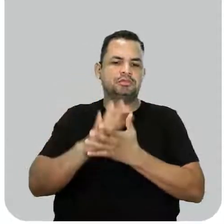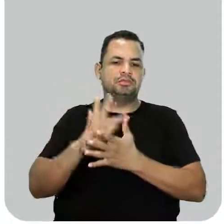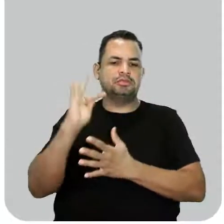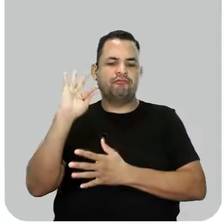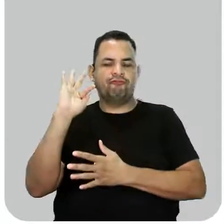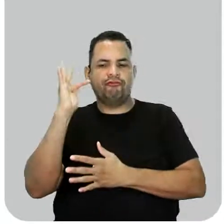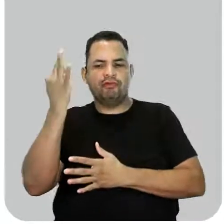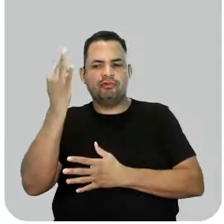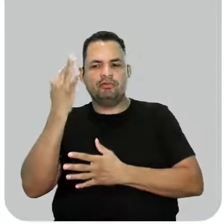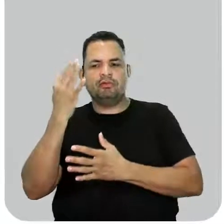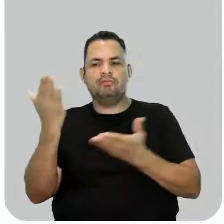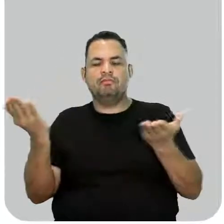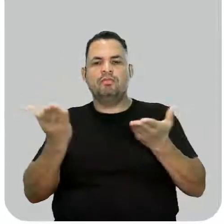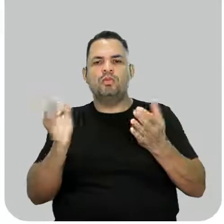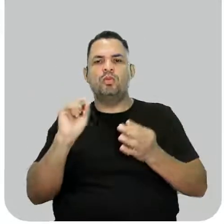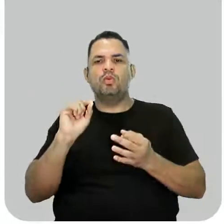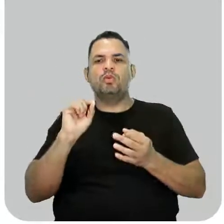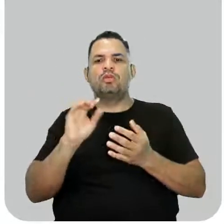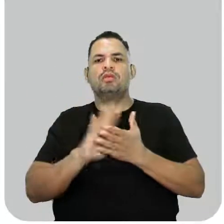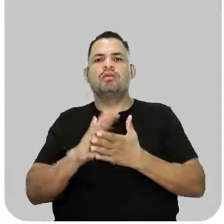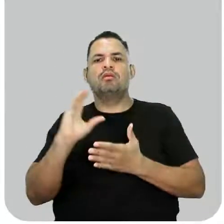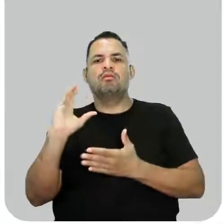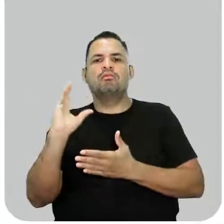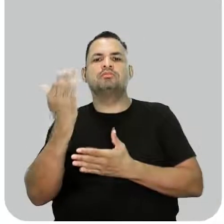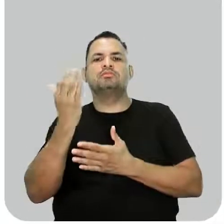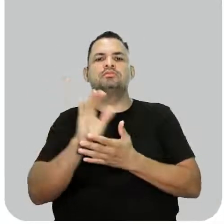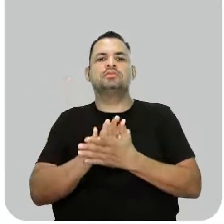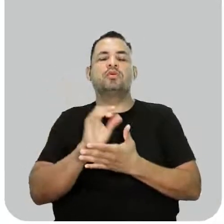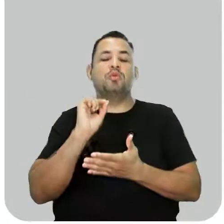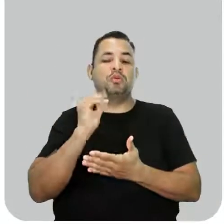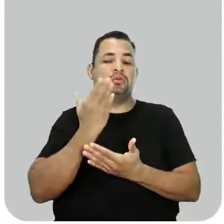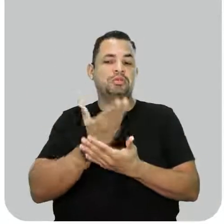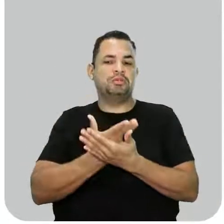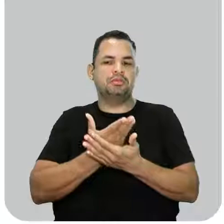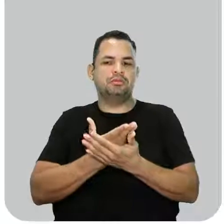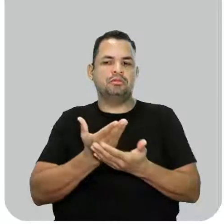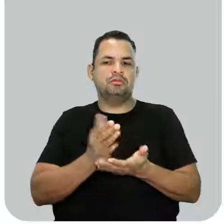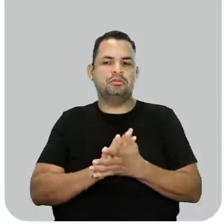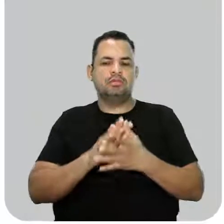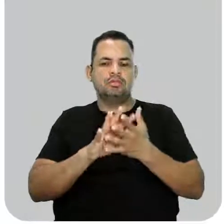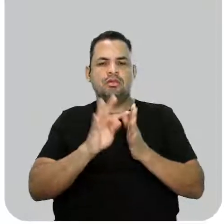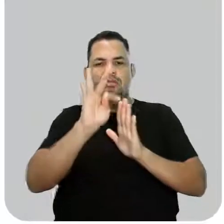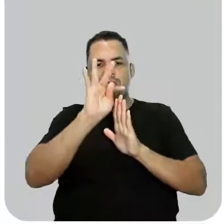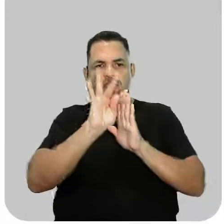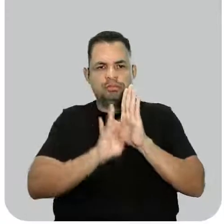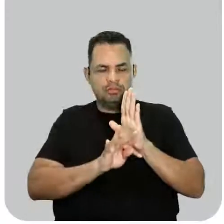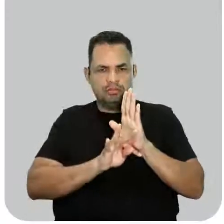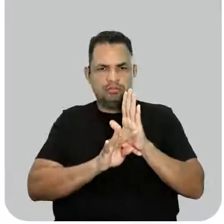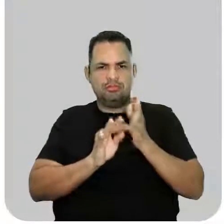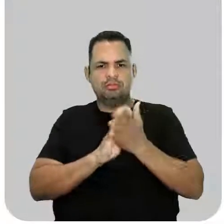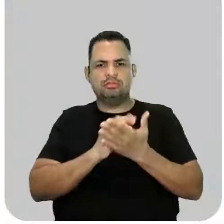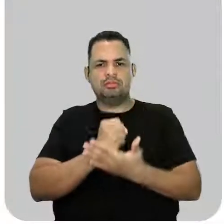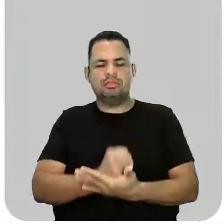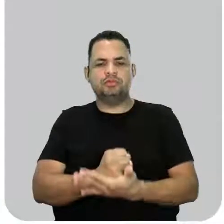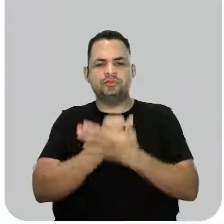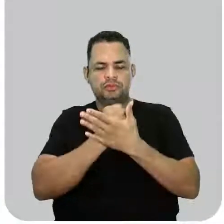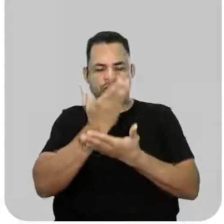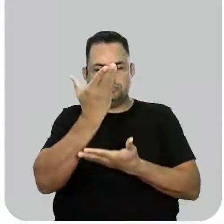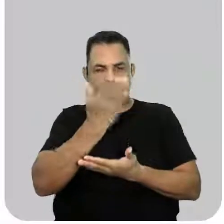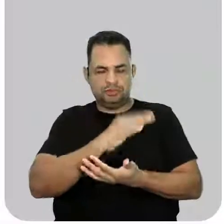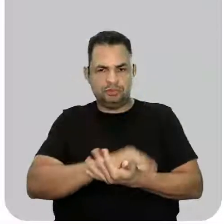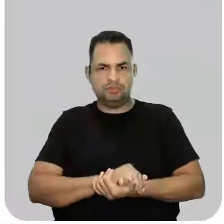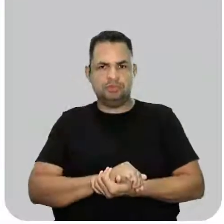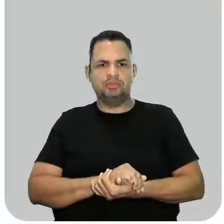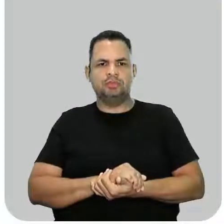acidente. Algo que aconteceu ou que está sendo estudado. Ele é o nosso texto de suporte, que é esse aqui.